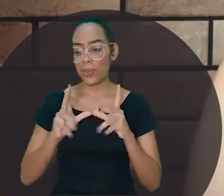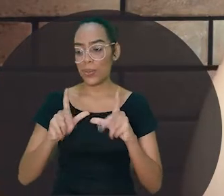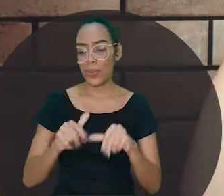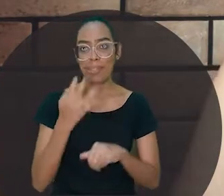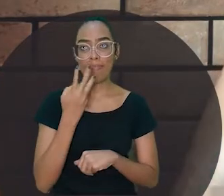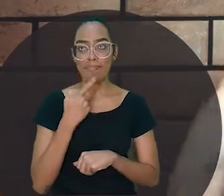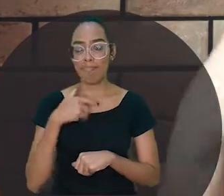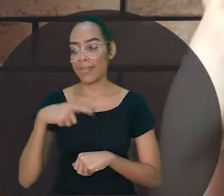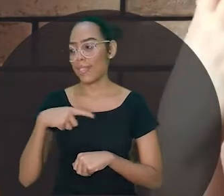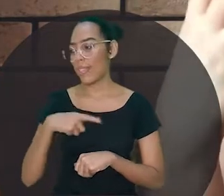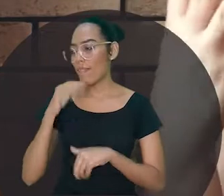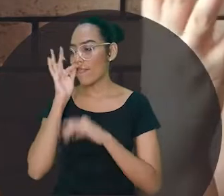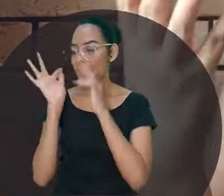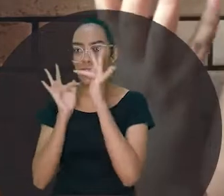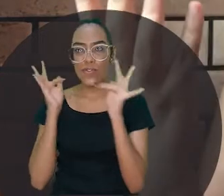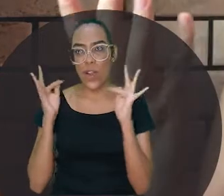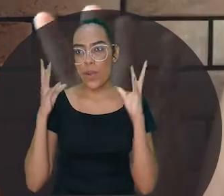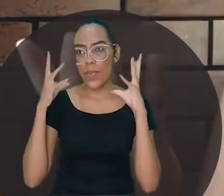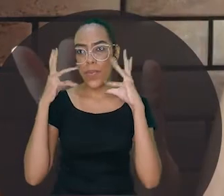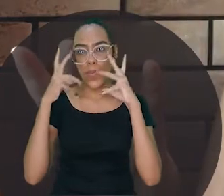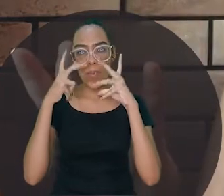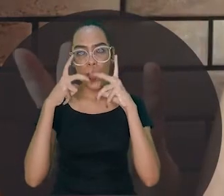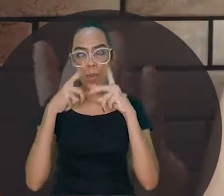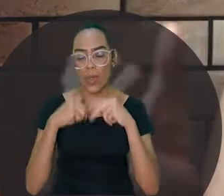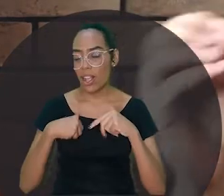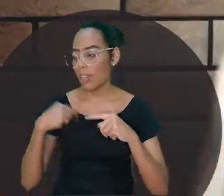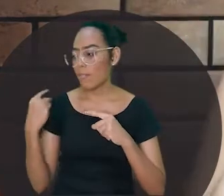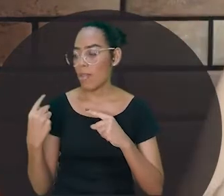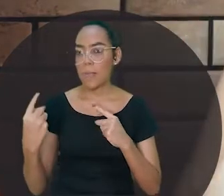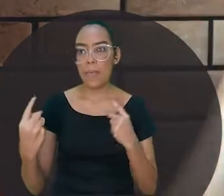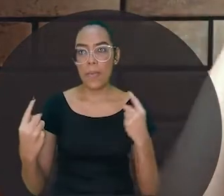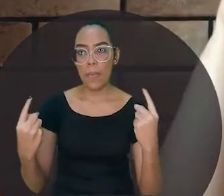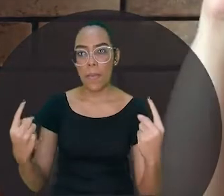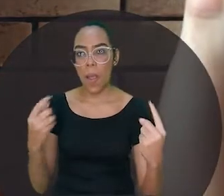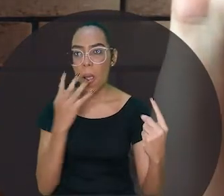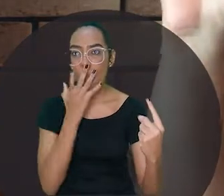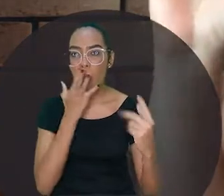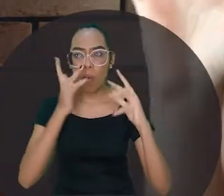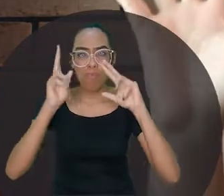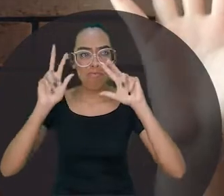redor com plantas muito bonitas e coloridas